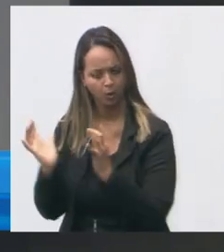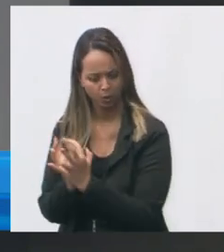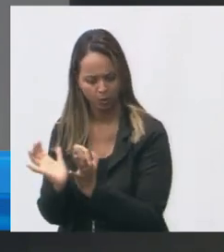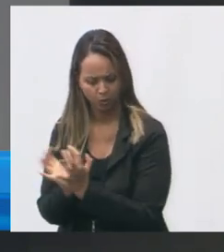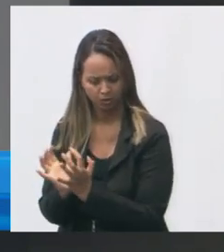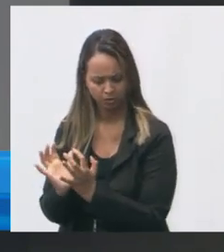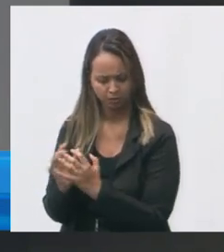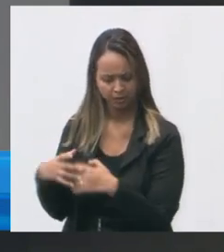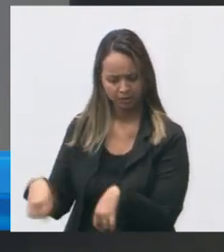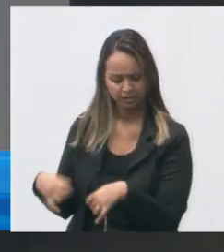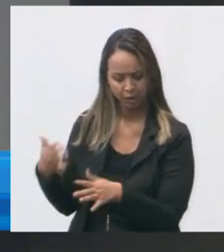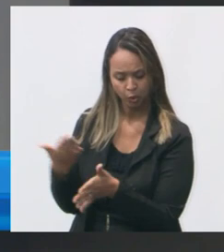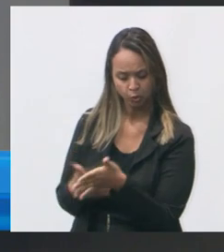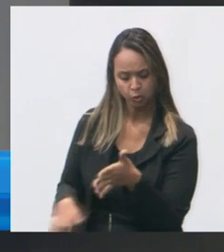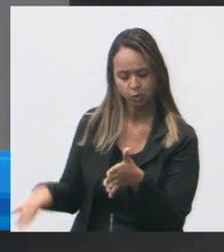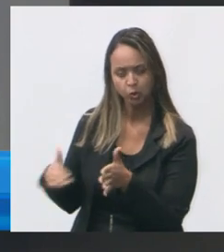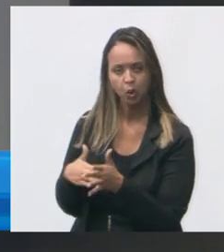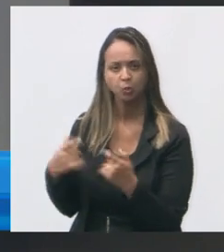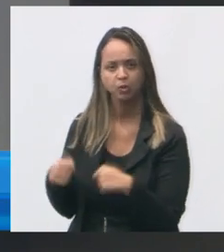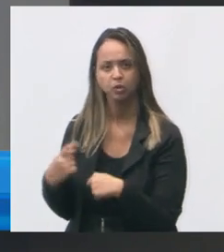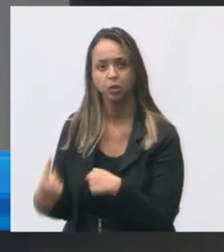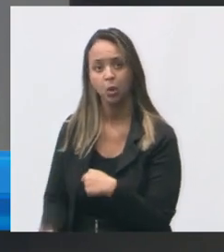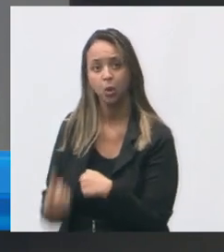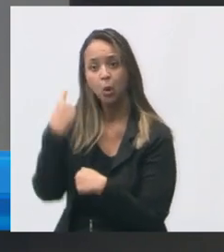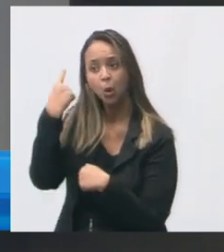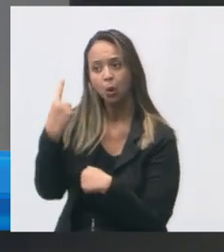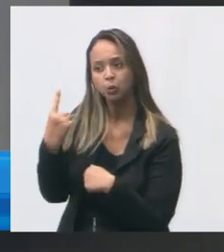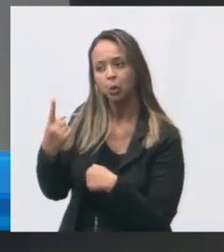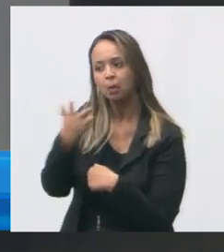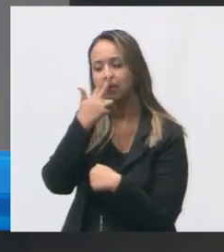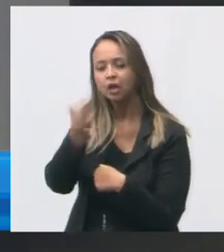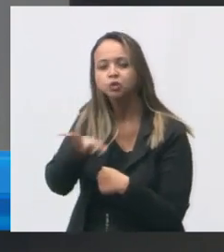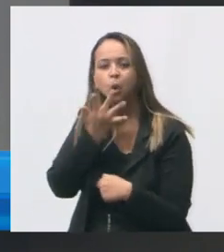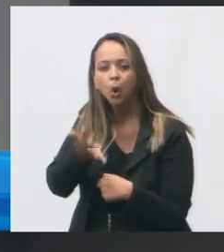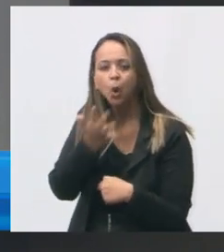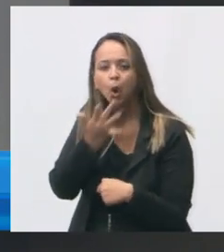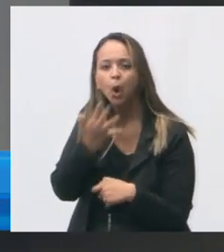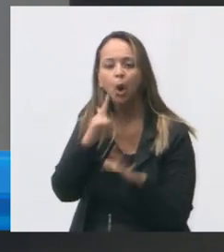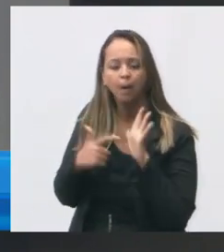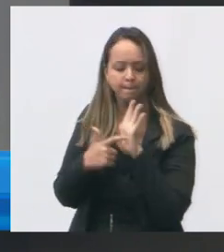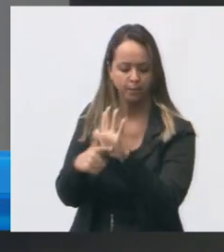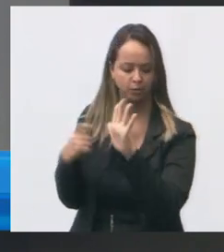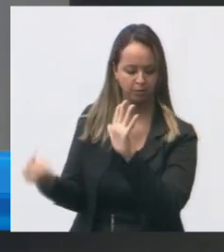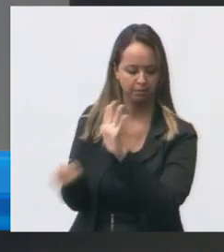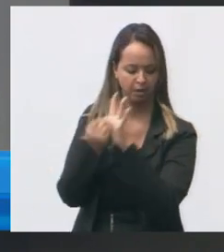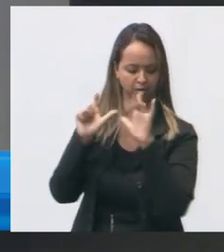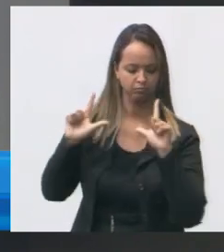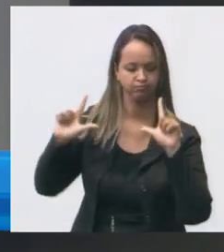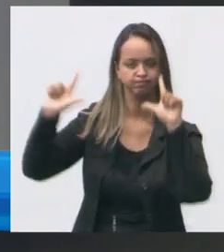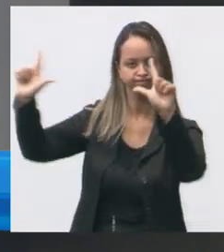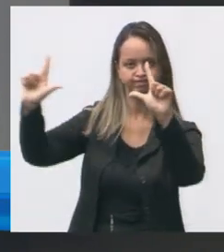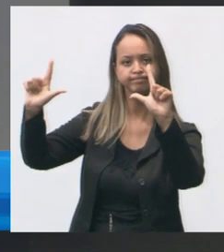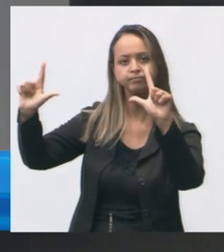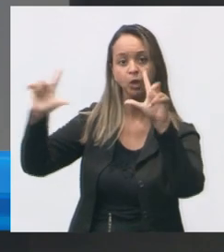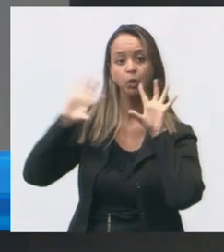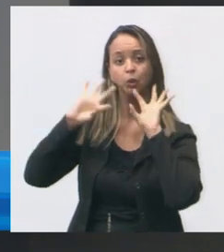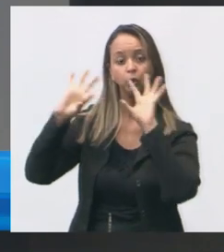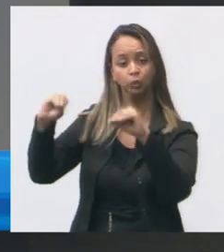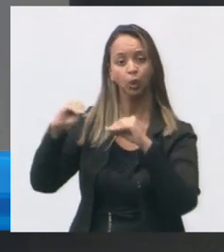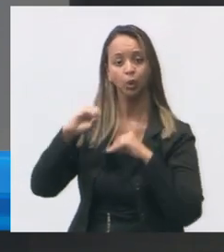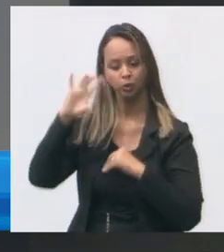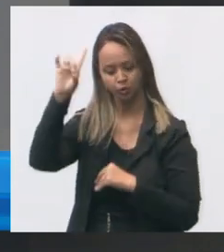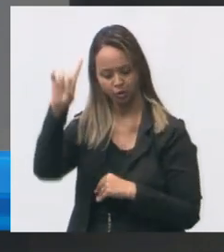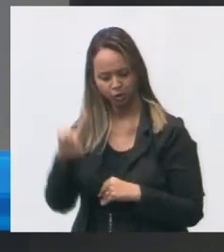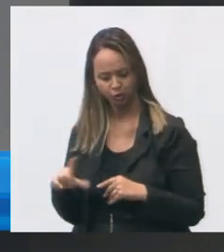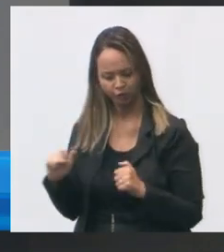todas as unidades de saúde tem um padrão único de sinalização mas a gente identifica que cada um diretor vai